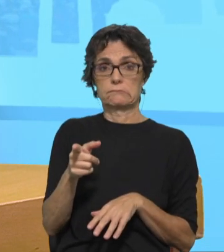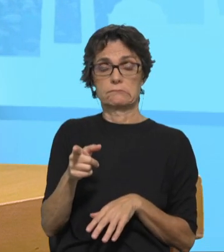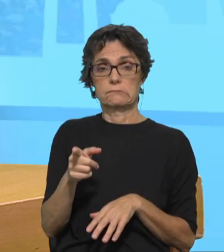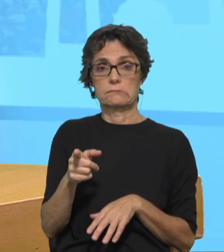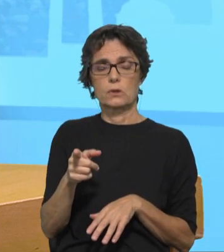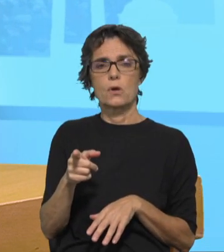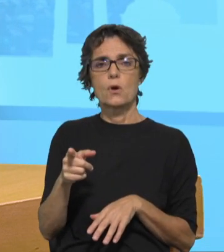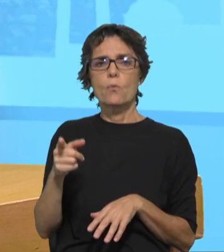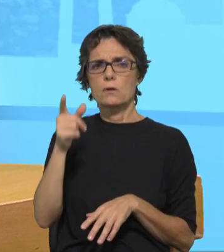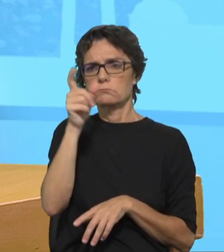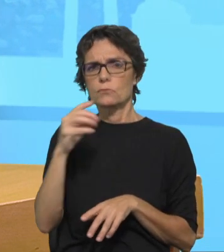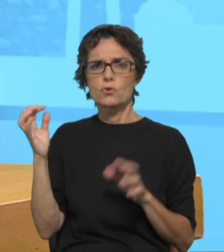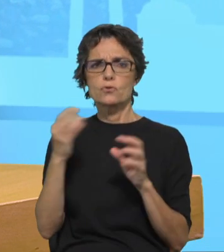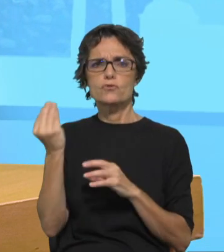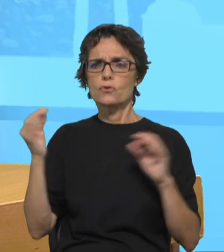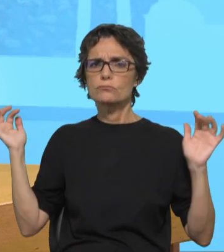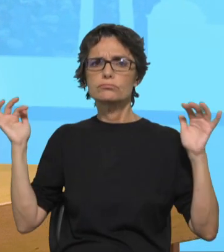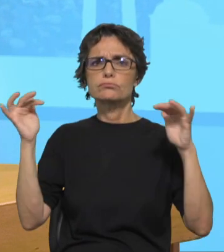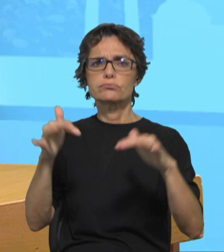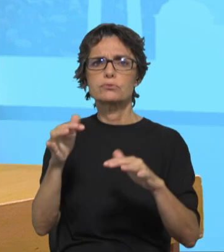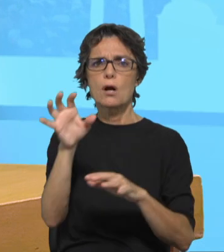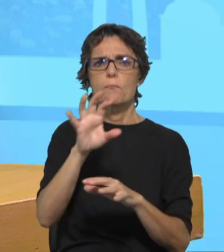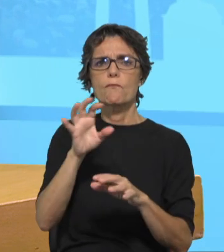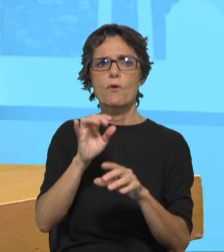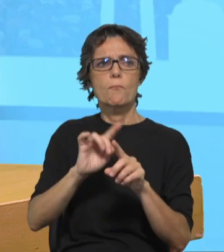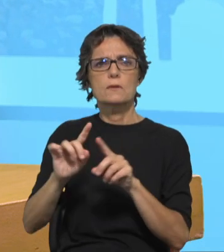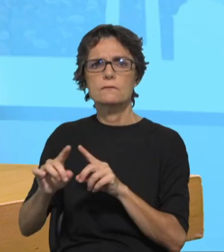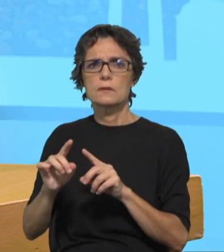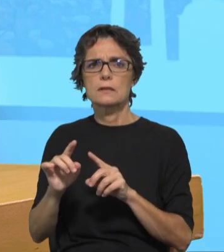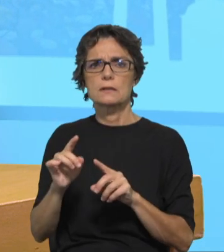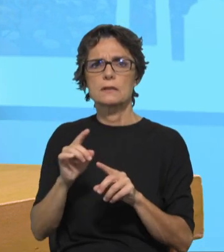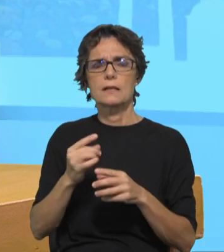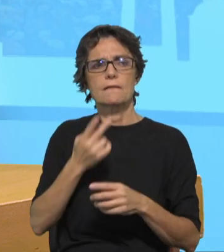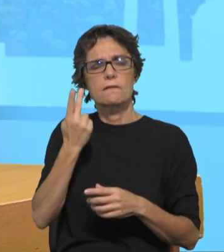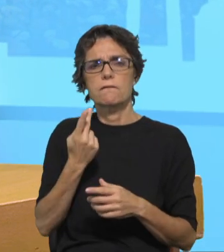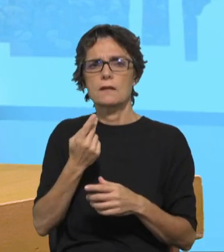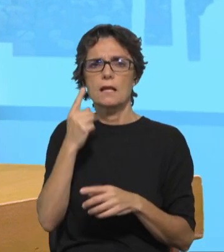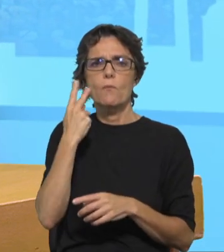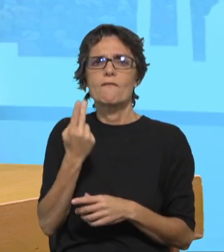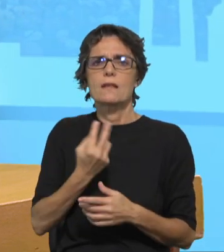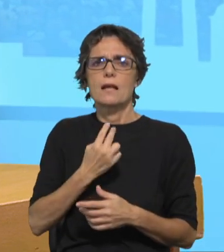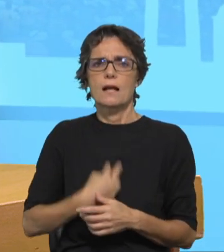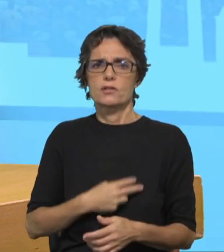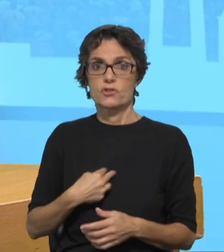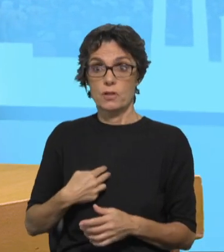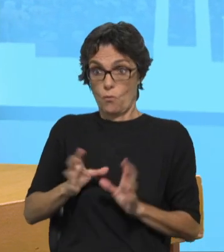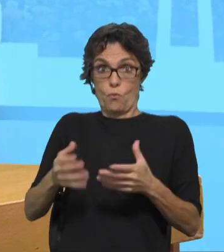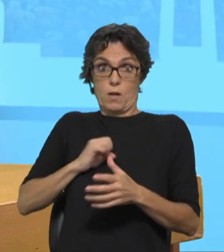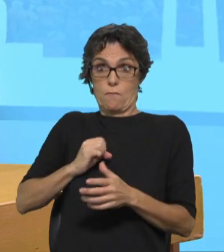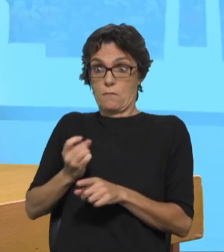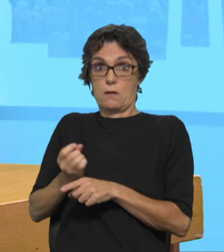diversidade daquilo que é ser cristão, na minha comunidade eu tive uma multidão,